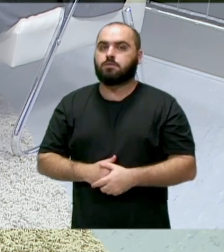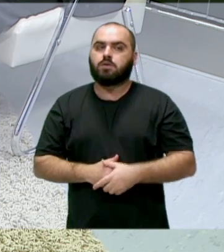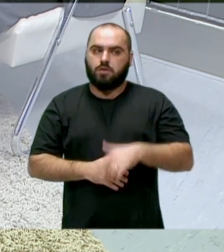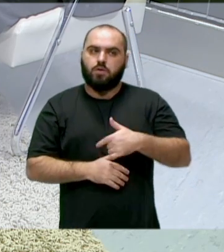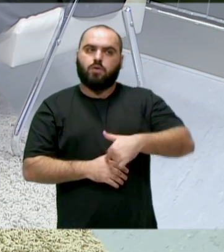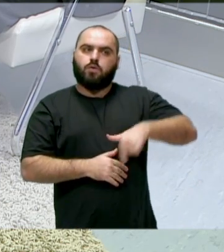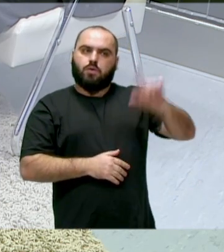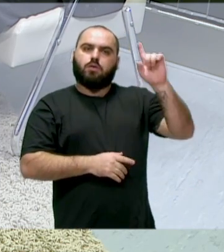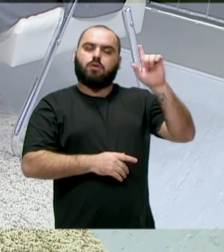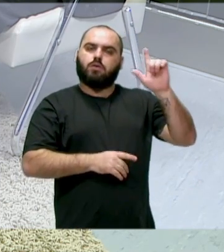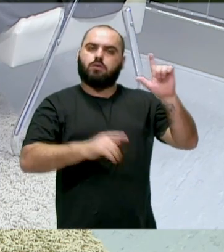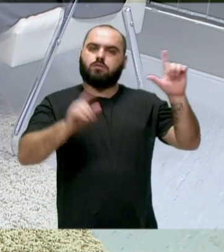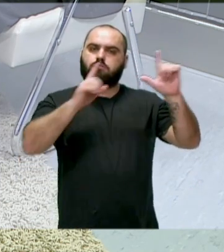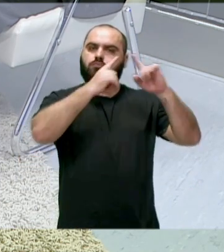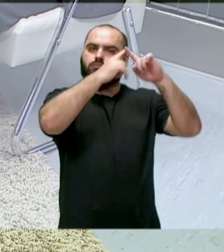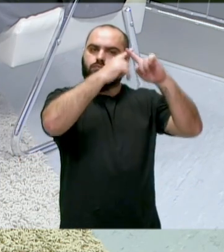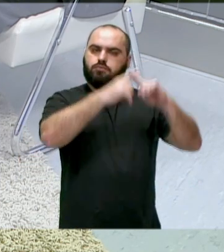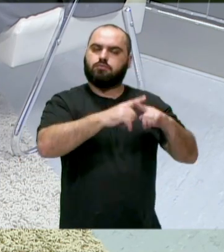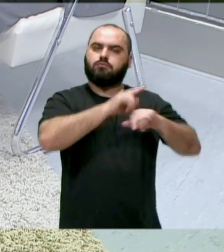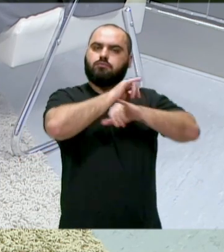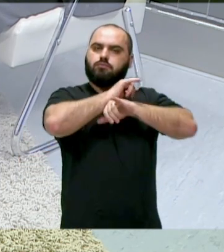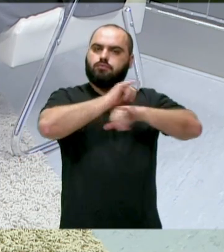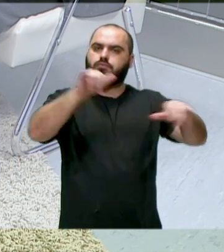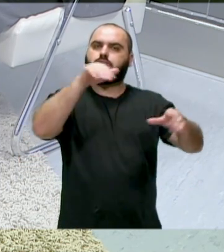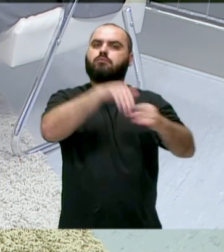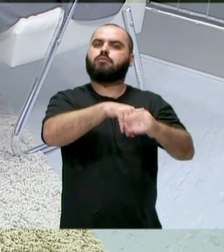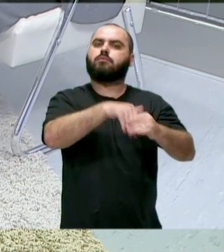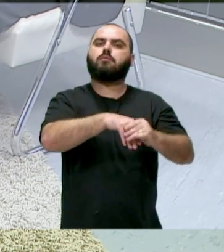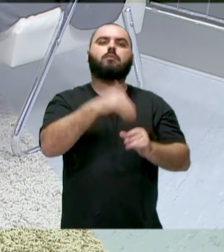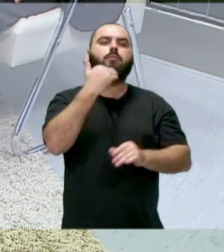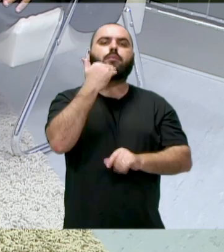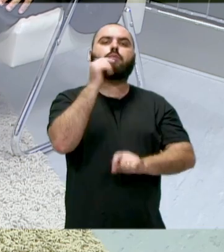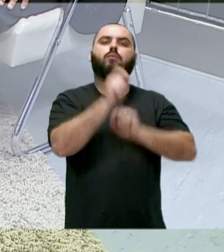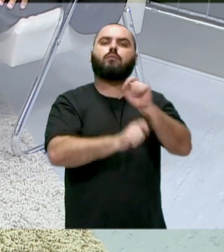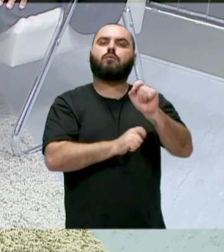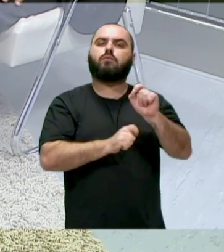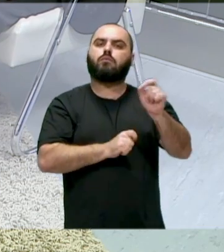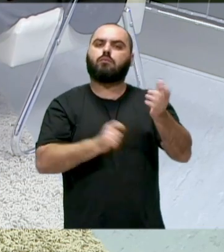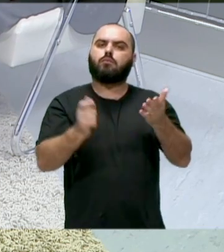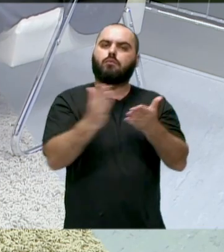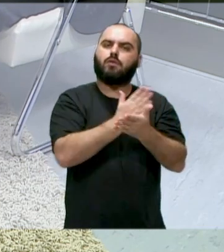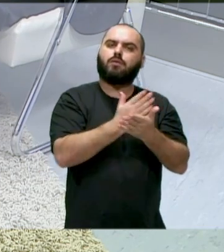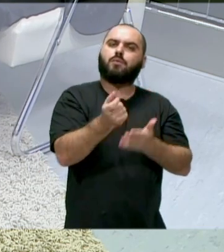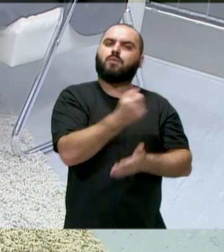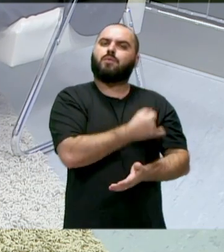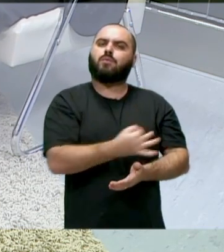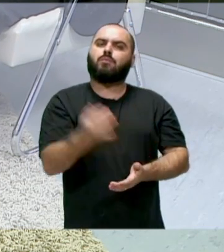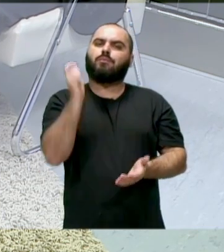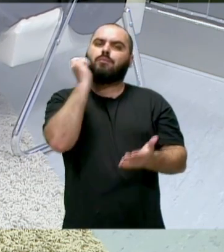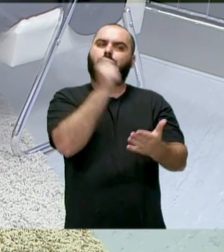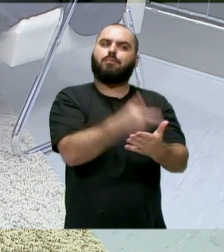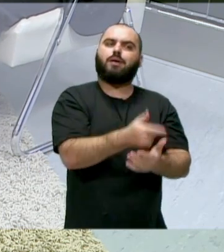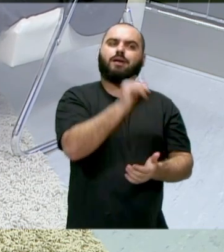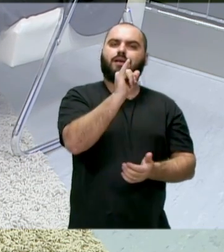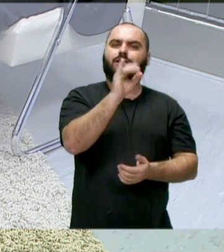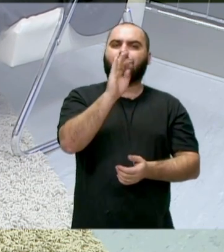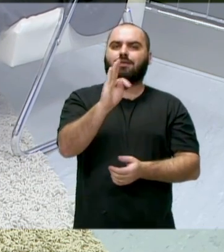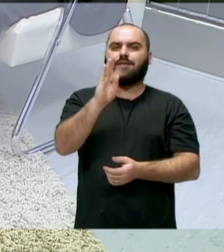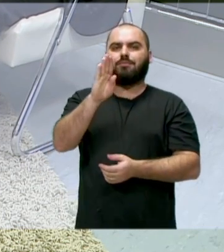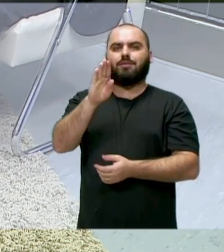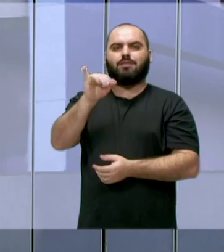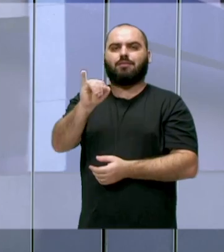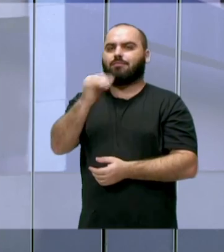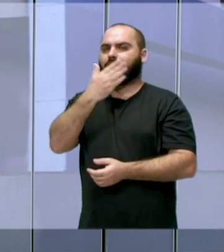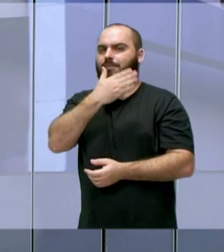trouxe o compromisso de flexibilizar ainda mais o pagamento do ITBI. E aí,